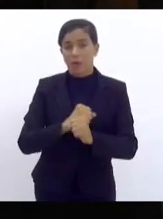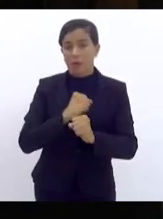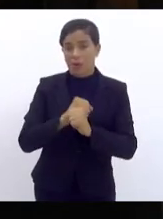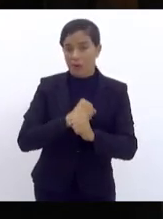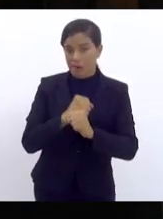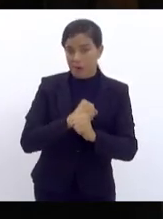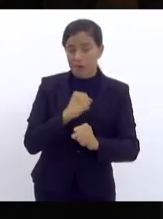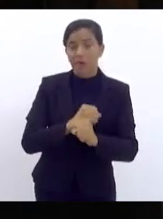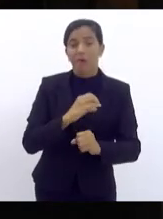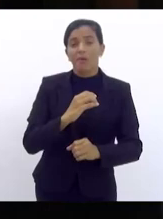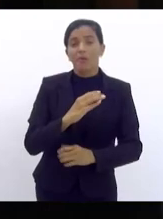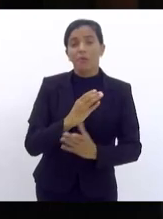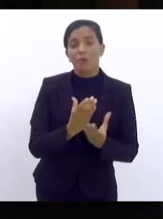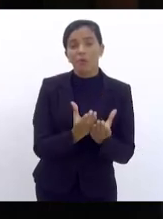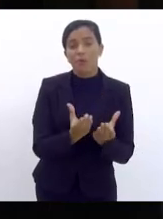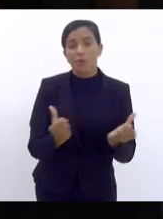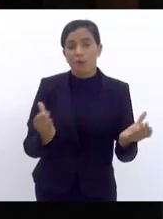do Leitão.